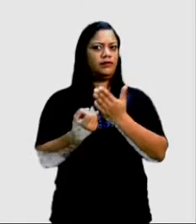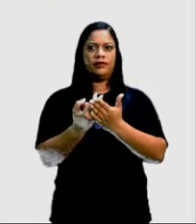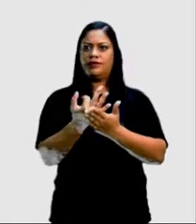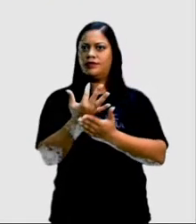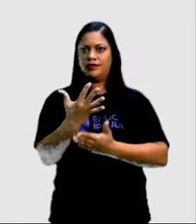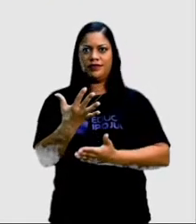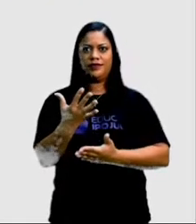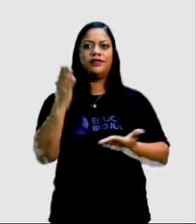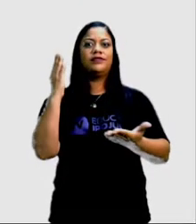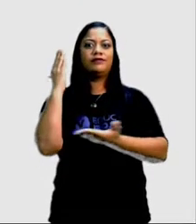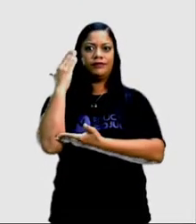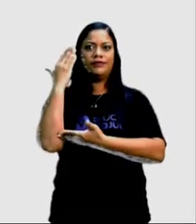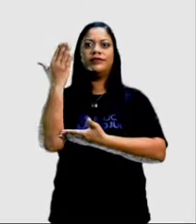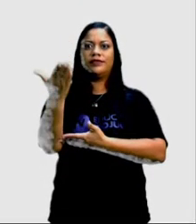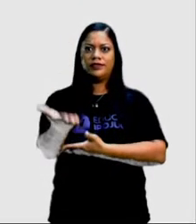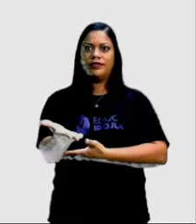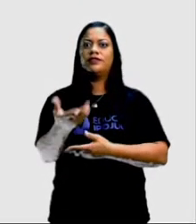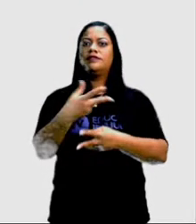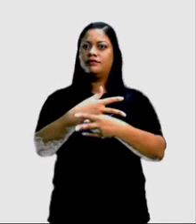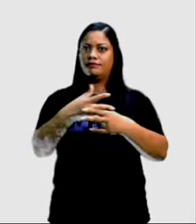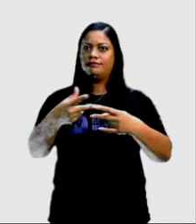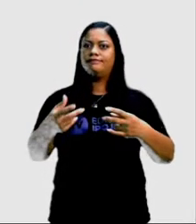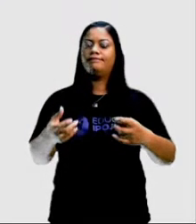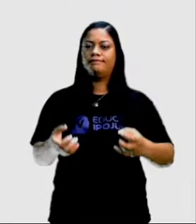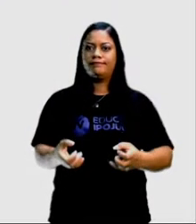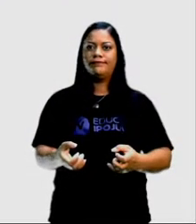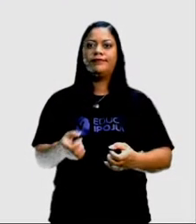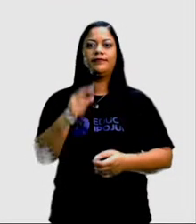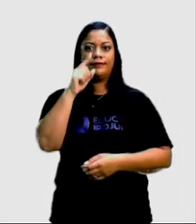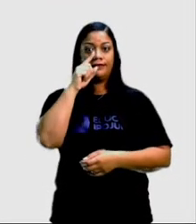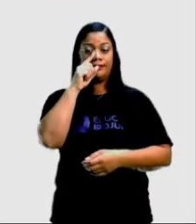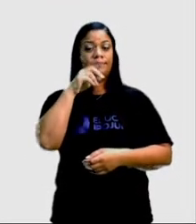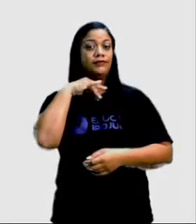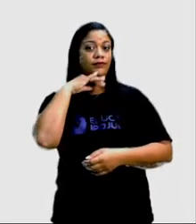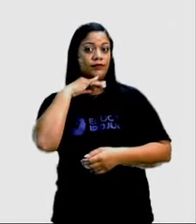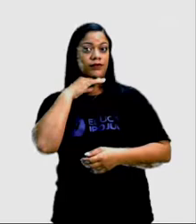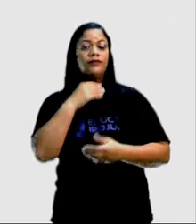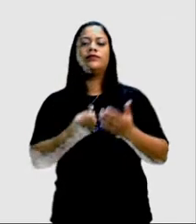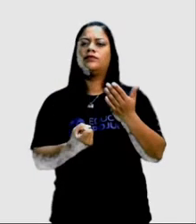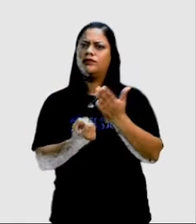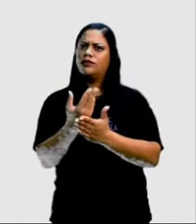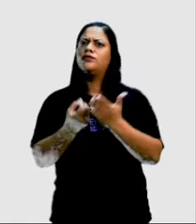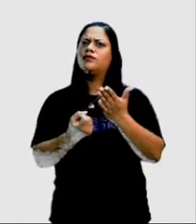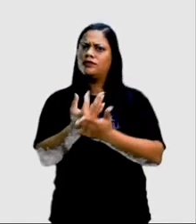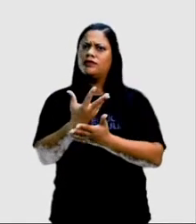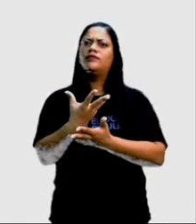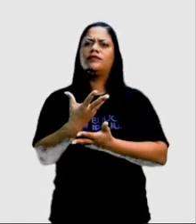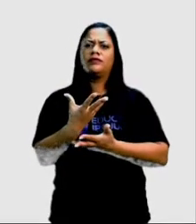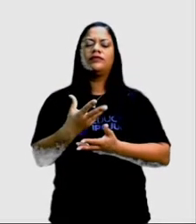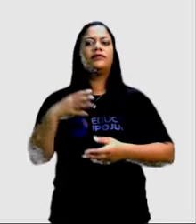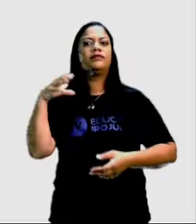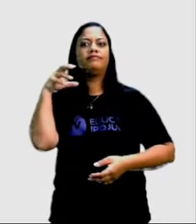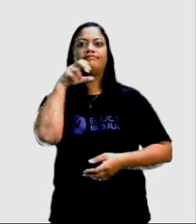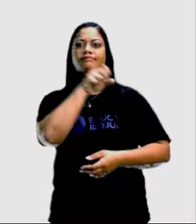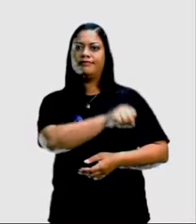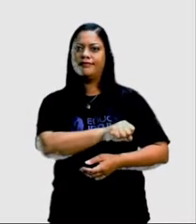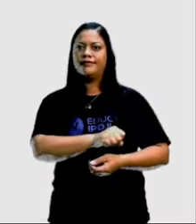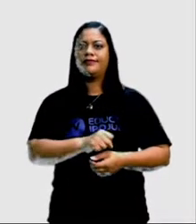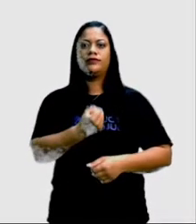e que o desmatamento, que é algo muito sério, continua crescendo e em uma velocidade muito grande.